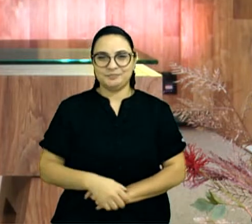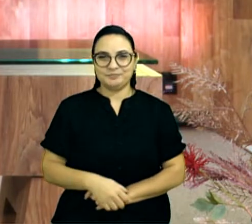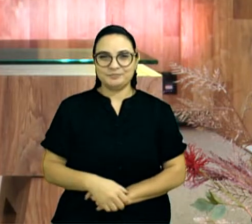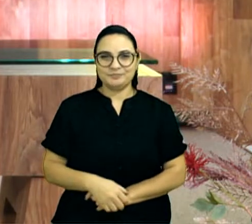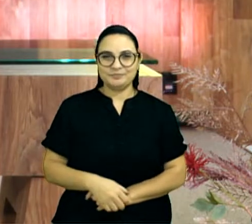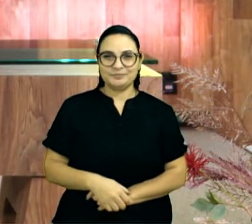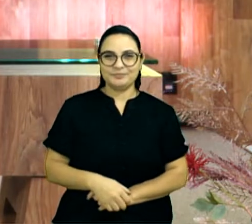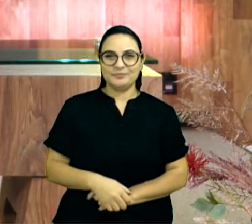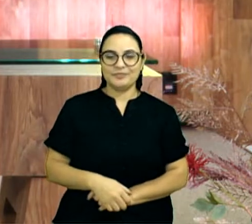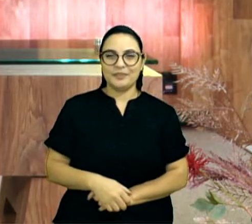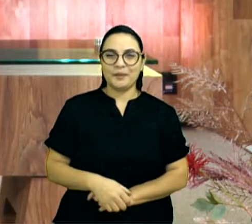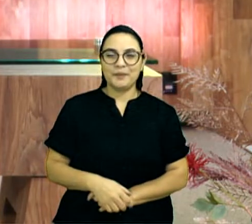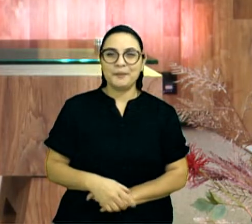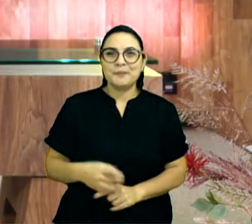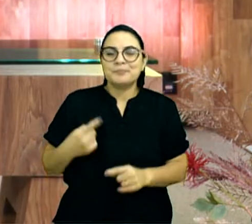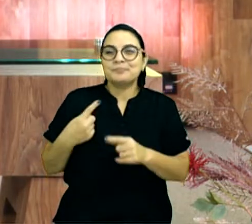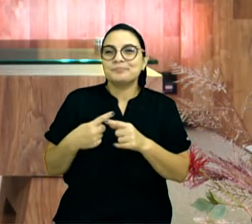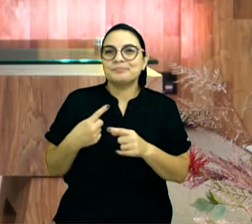Porque,